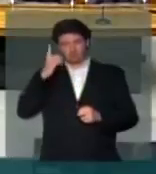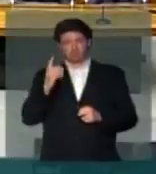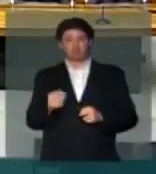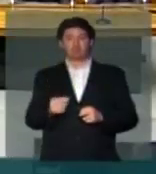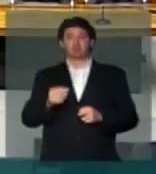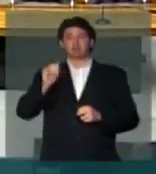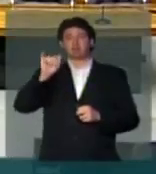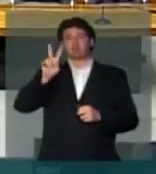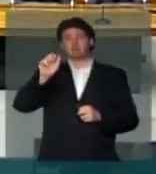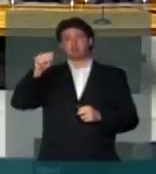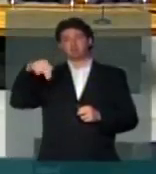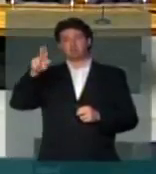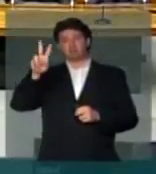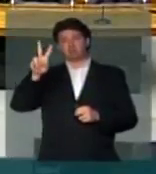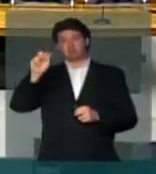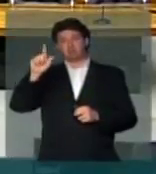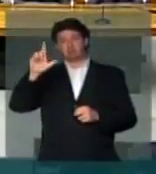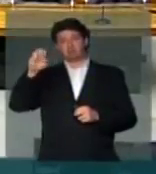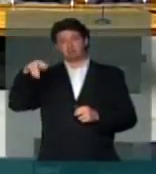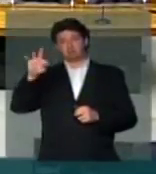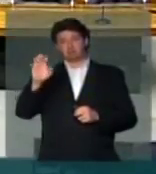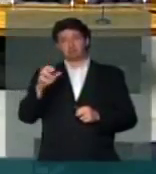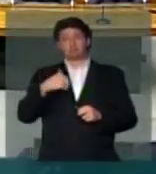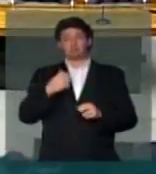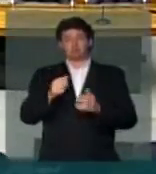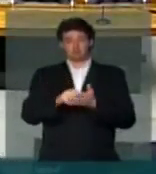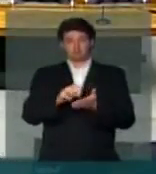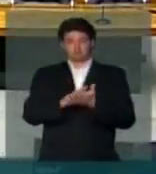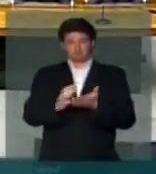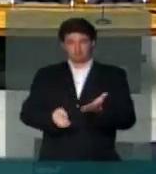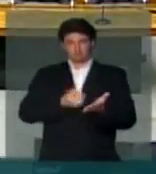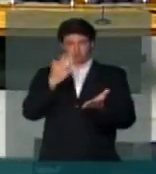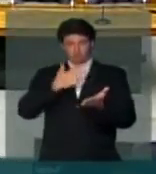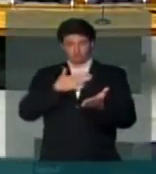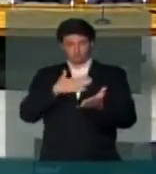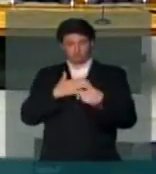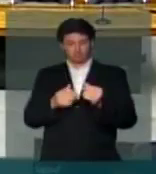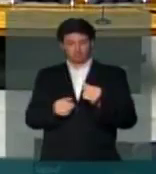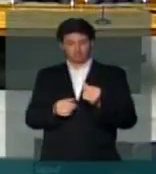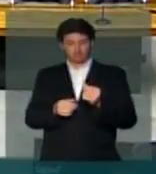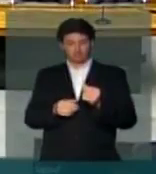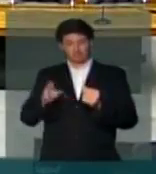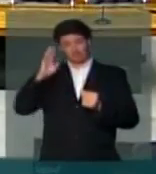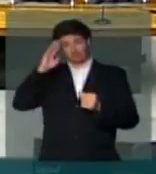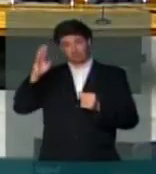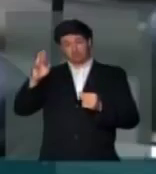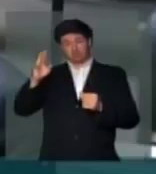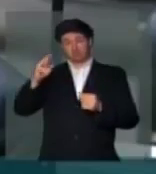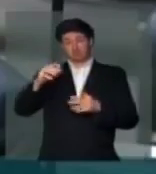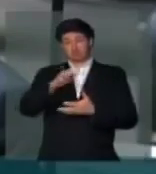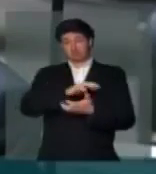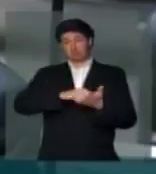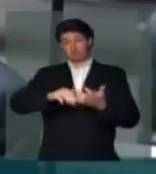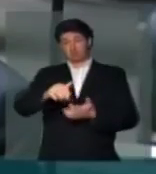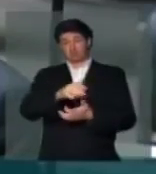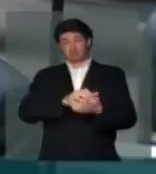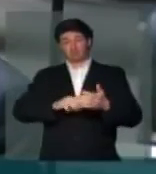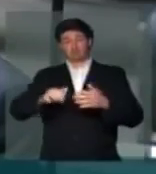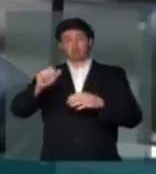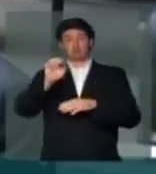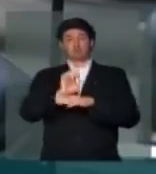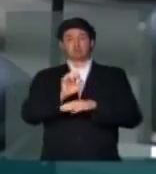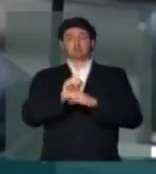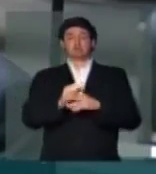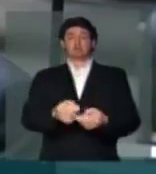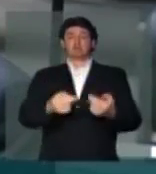Deputado Ivan Valente Senhor presidente, quero dar como lido o meu discurso A maior greve dos professores da rede estadual tem um